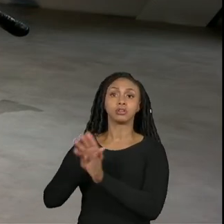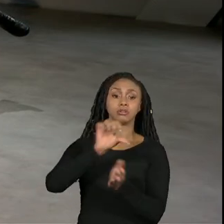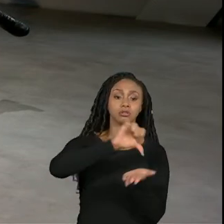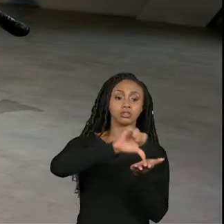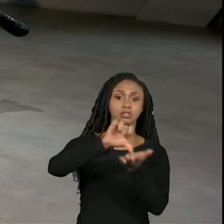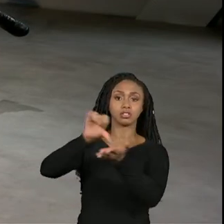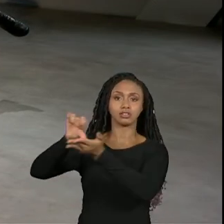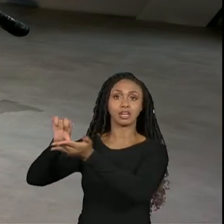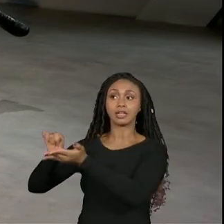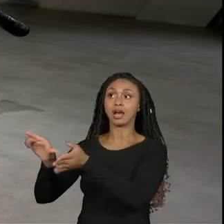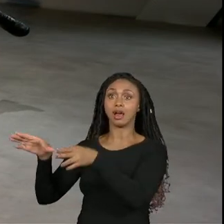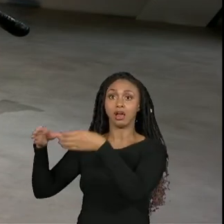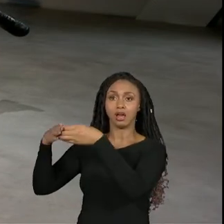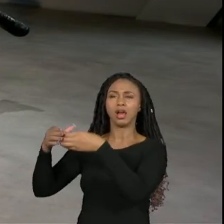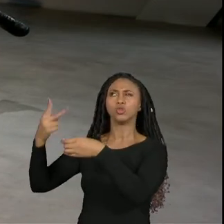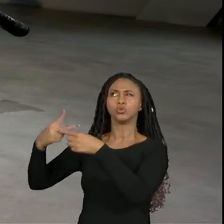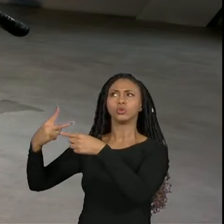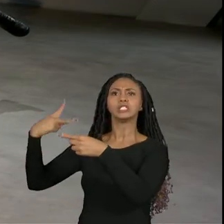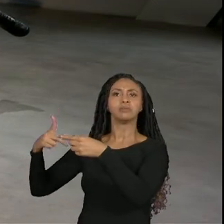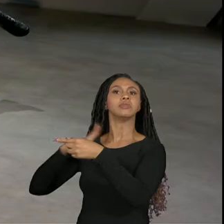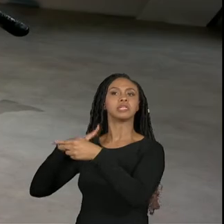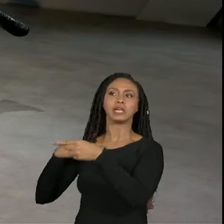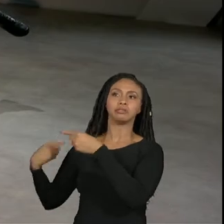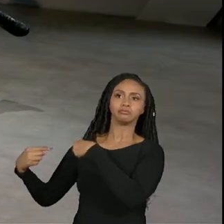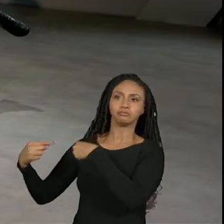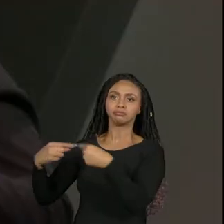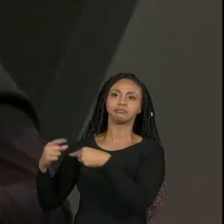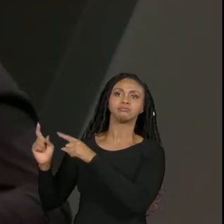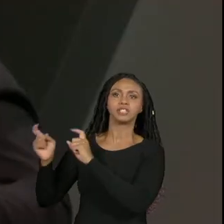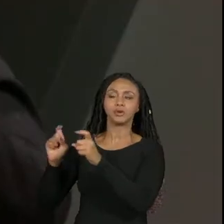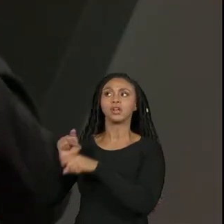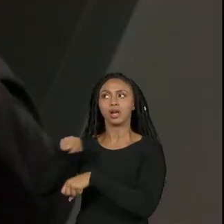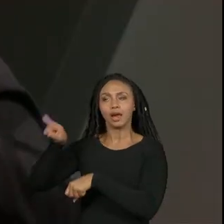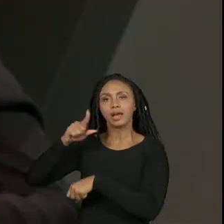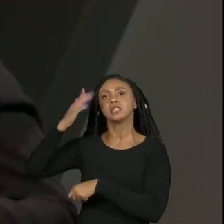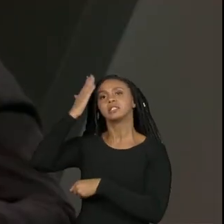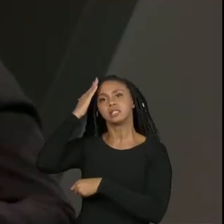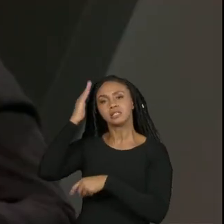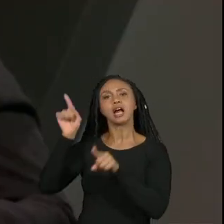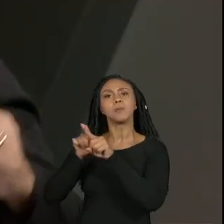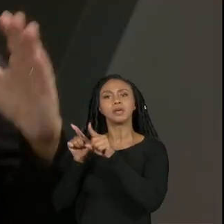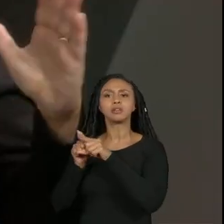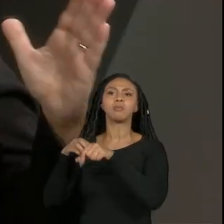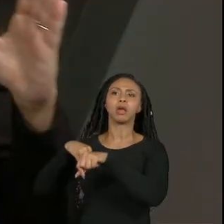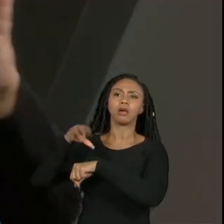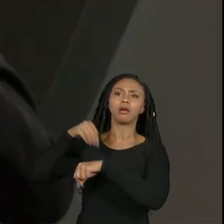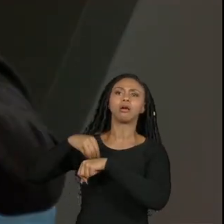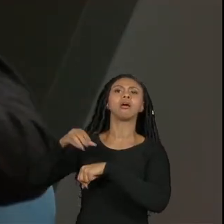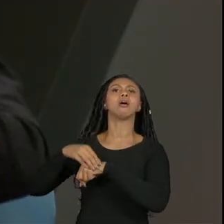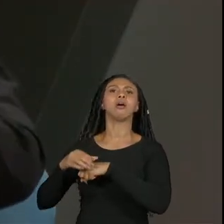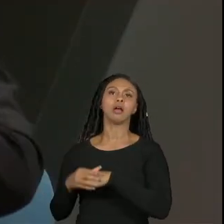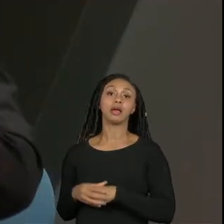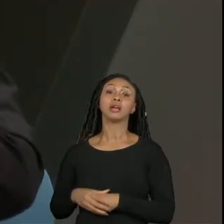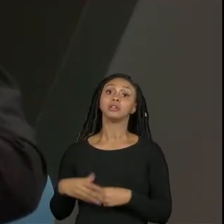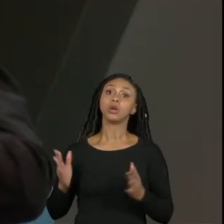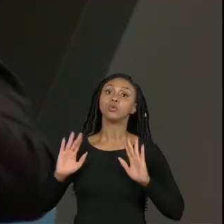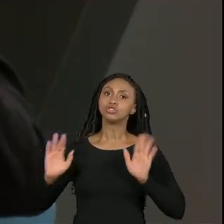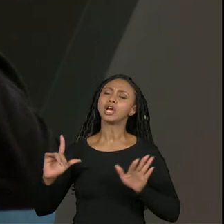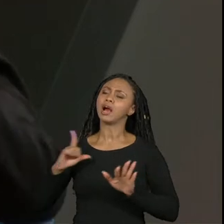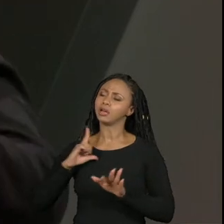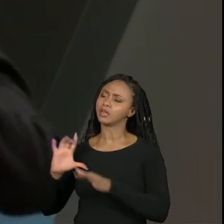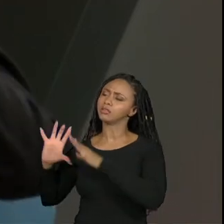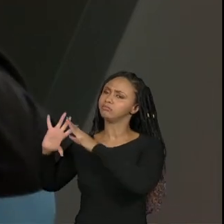café com polo há umas duas semanas atrás então eles também estão preparados para tirar dúvidas né a gente está vindo num processo